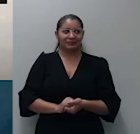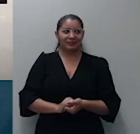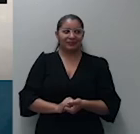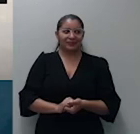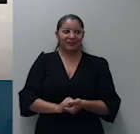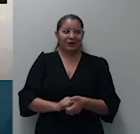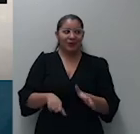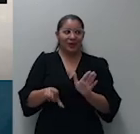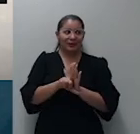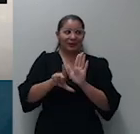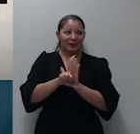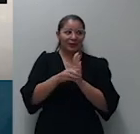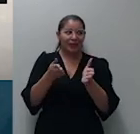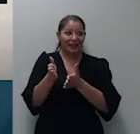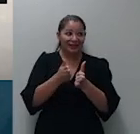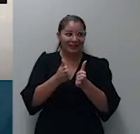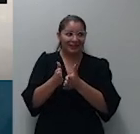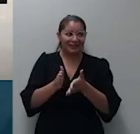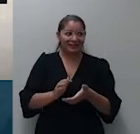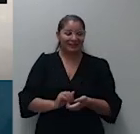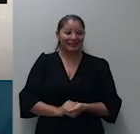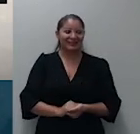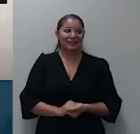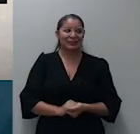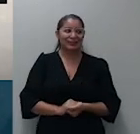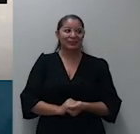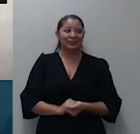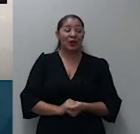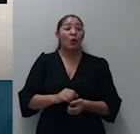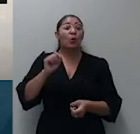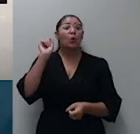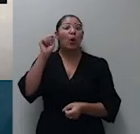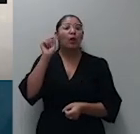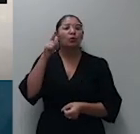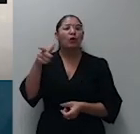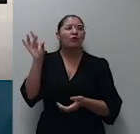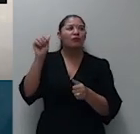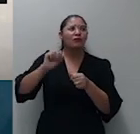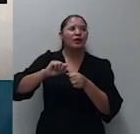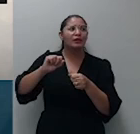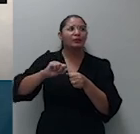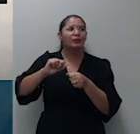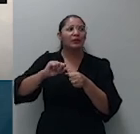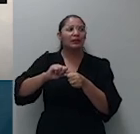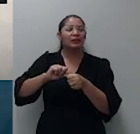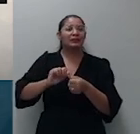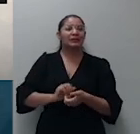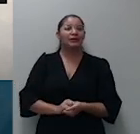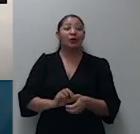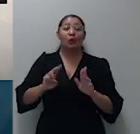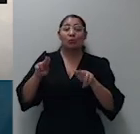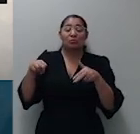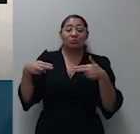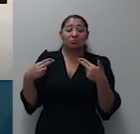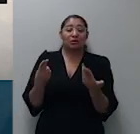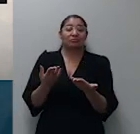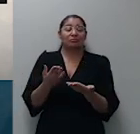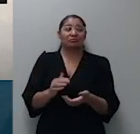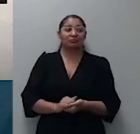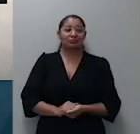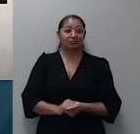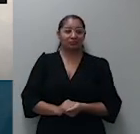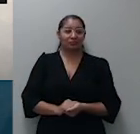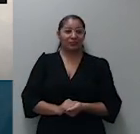é C. Quando não realizado tal procedimento, ou seja, a apresentação, os encargos moratórios